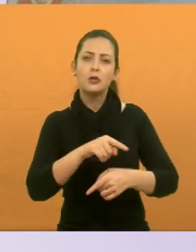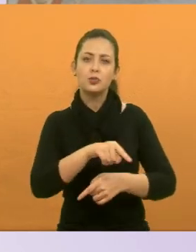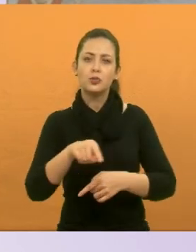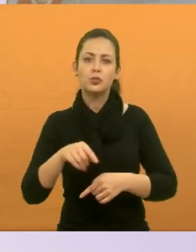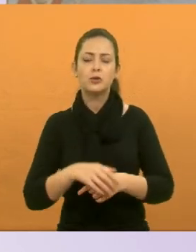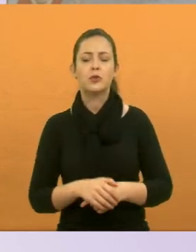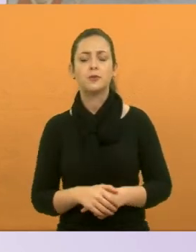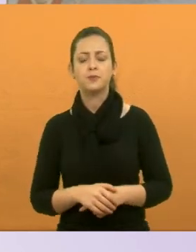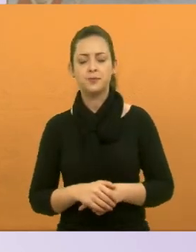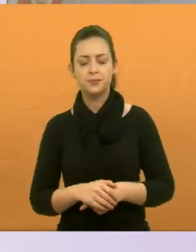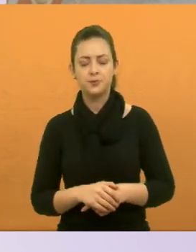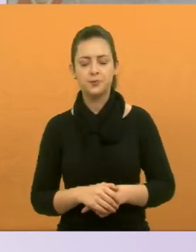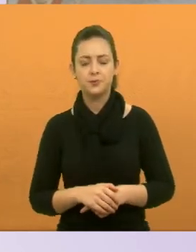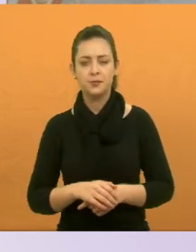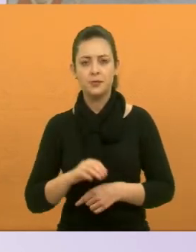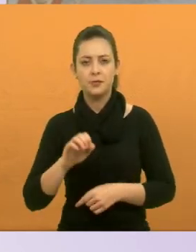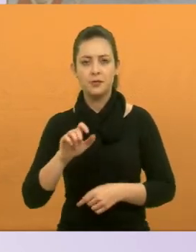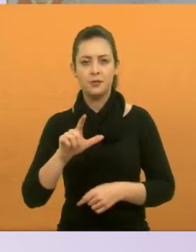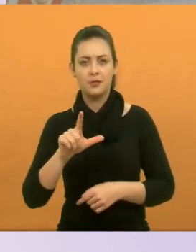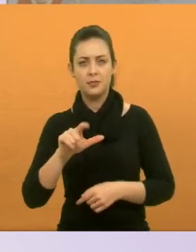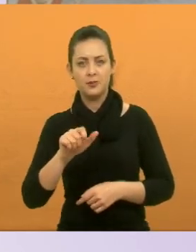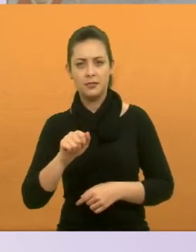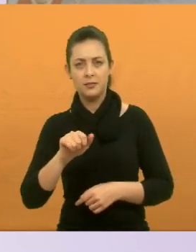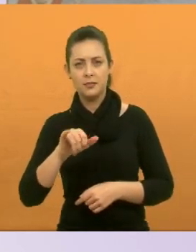doutora Elane Taborda,